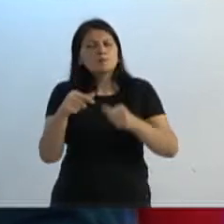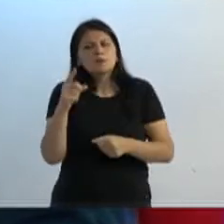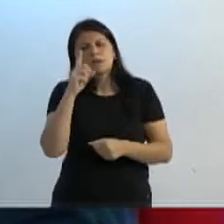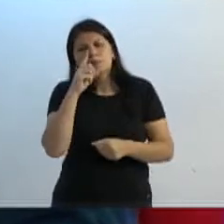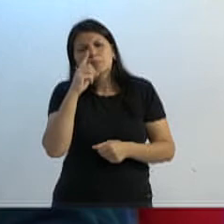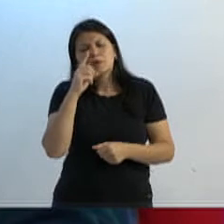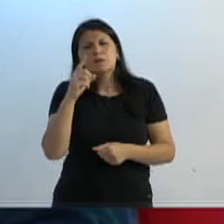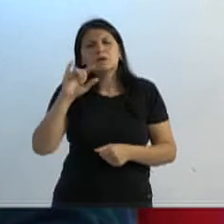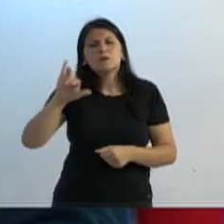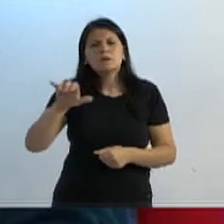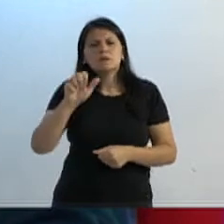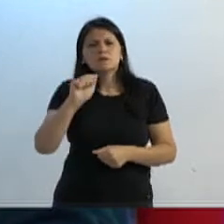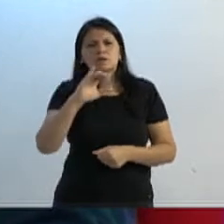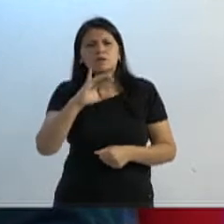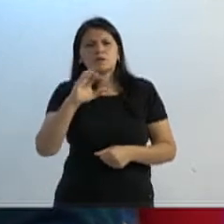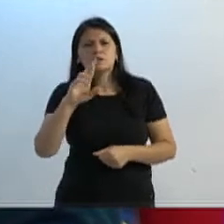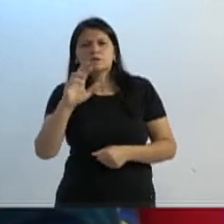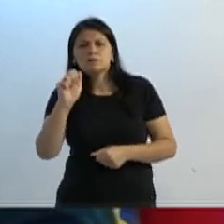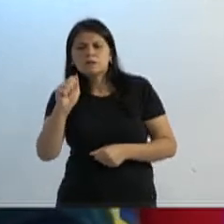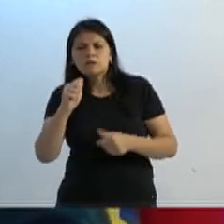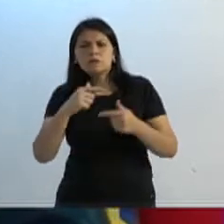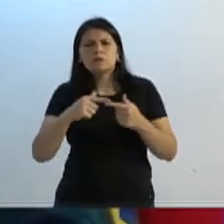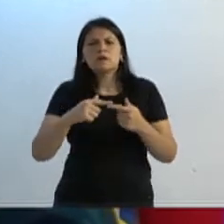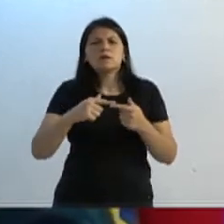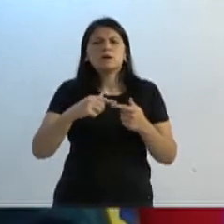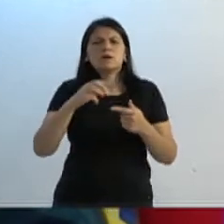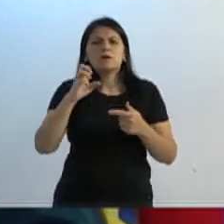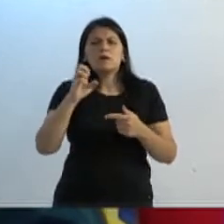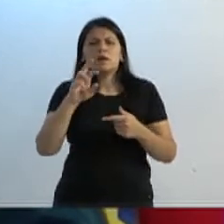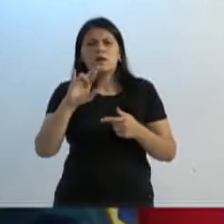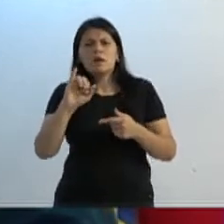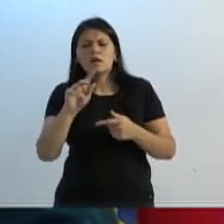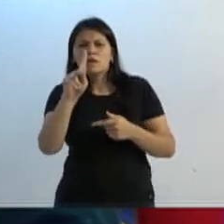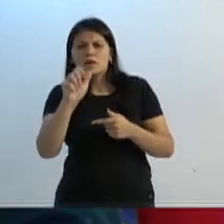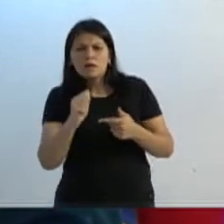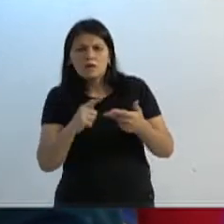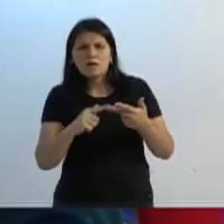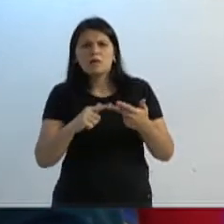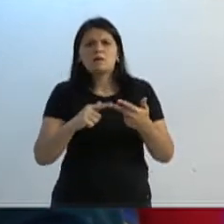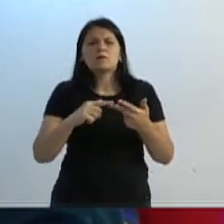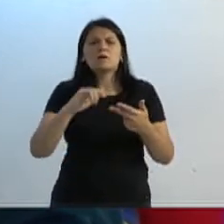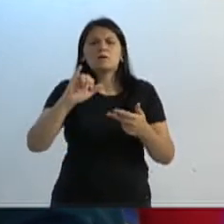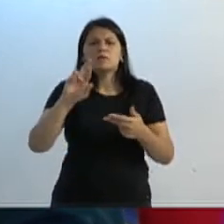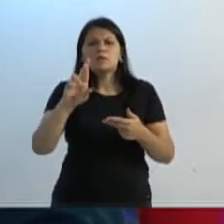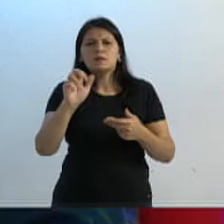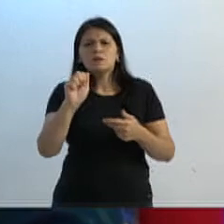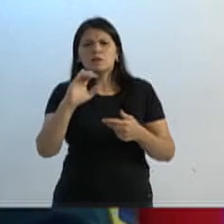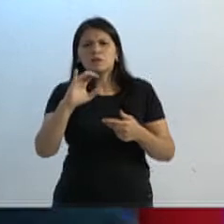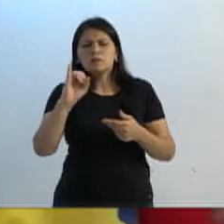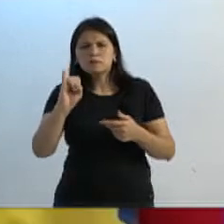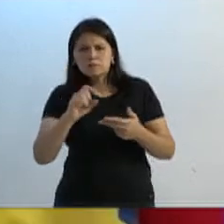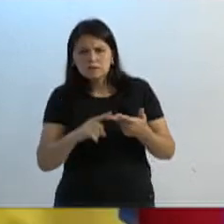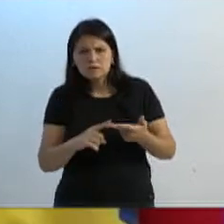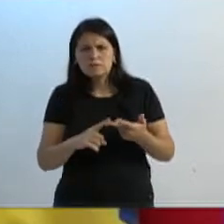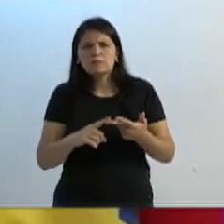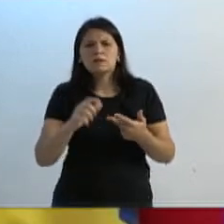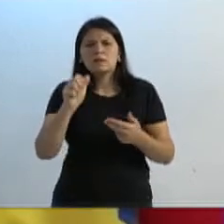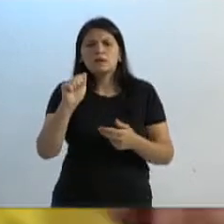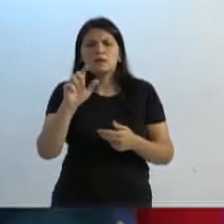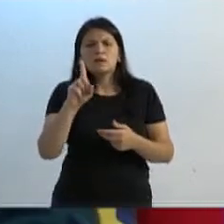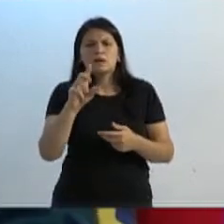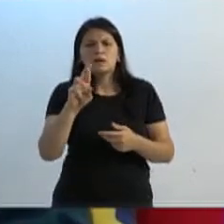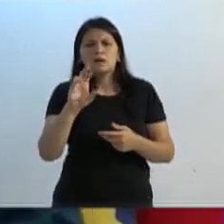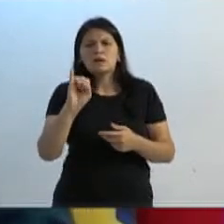mãe Erika, mãe Claudete, mãe Maria, mãe Jaqueline, mãe Iraci, mãe Cristiane, mãe Adriane, mãe Neuzi Mare,